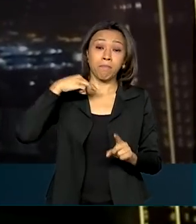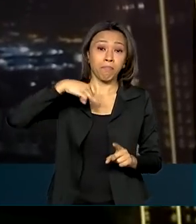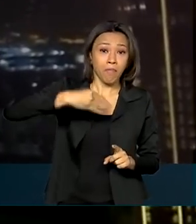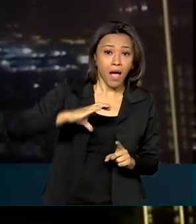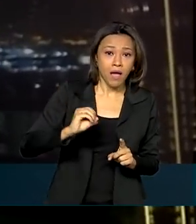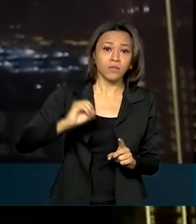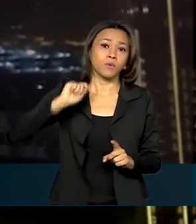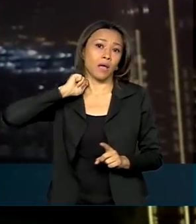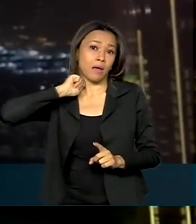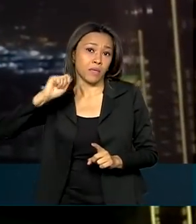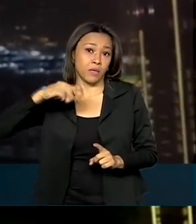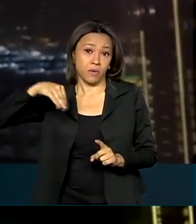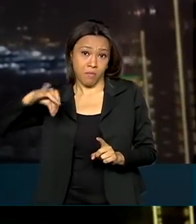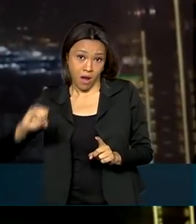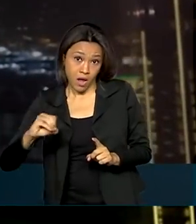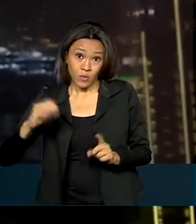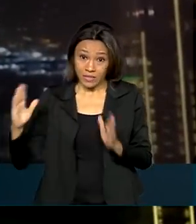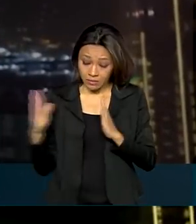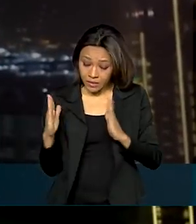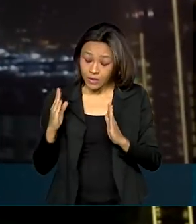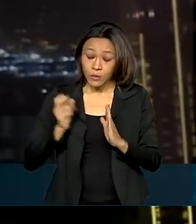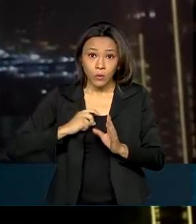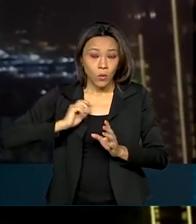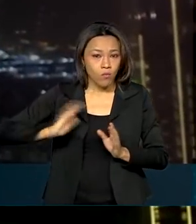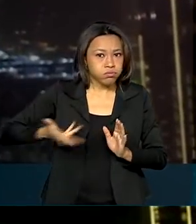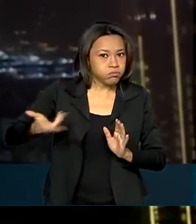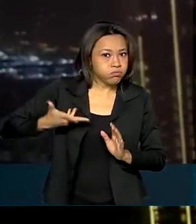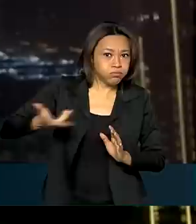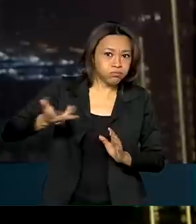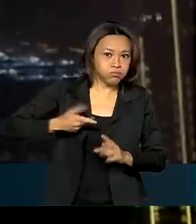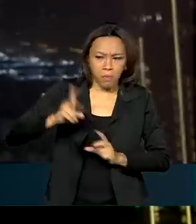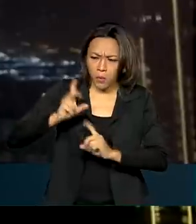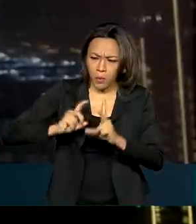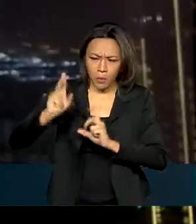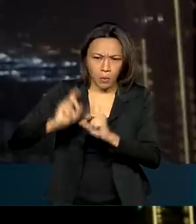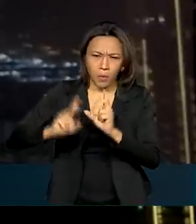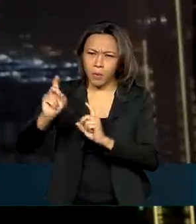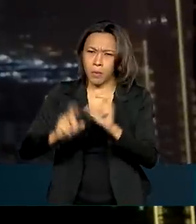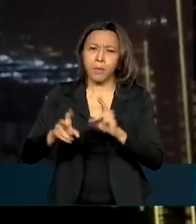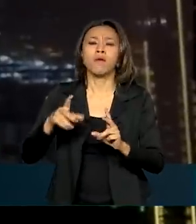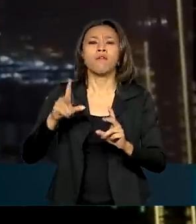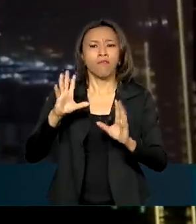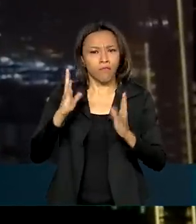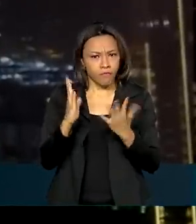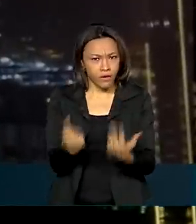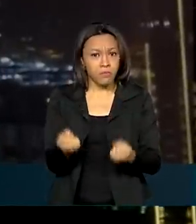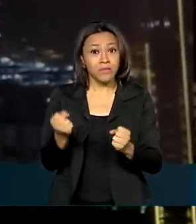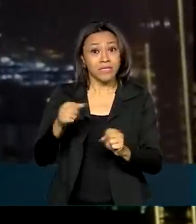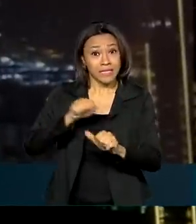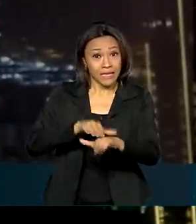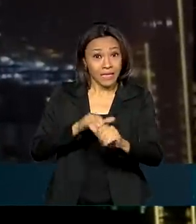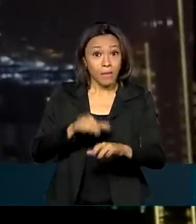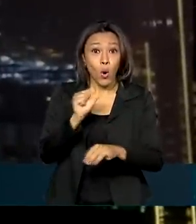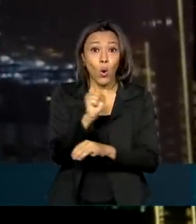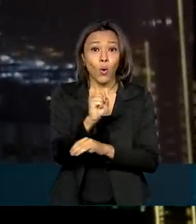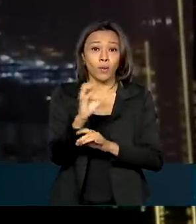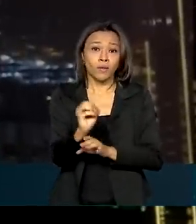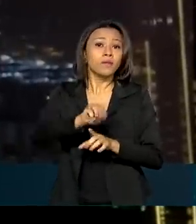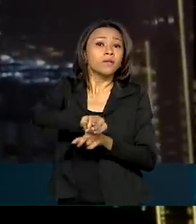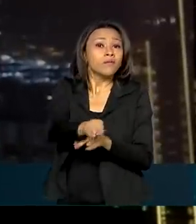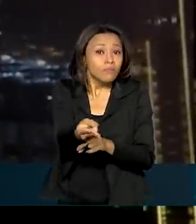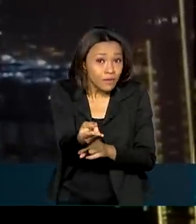Isso fez com que a exportação fosse acelerada e nós já praticamente vamos fechar setembro com 80 milhões de toneladas